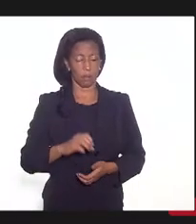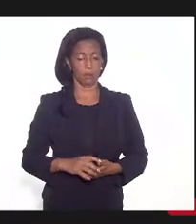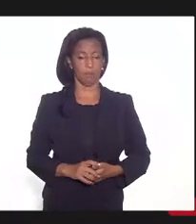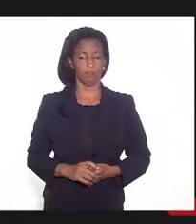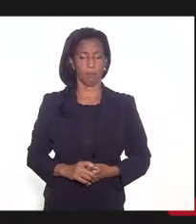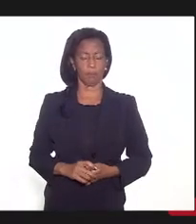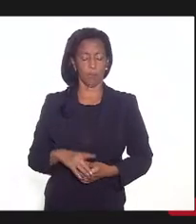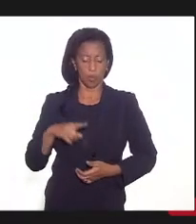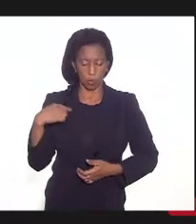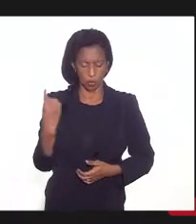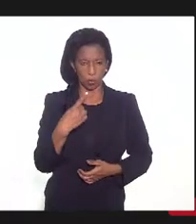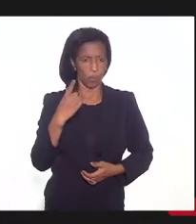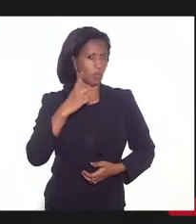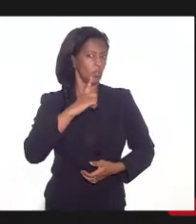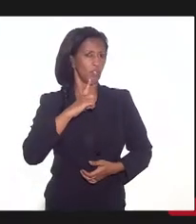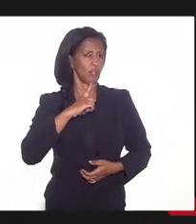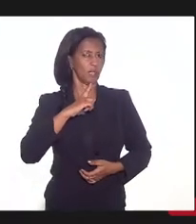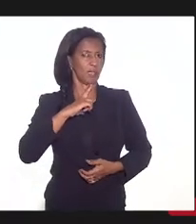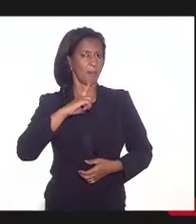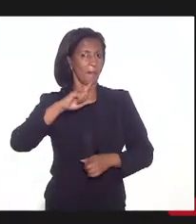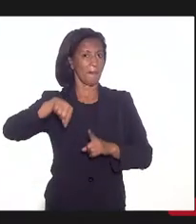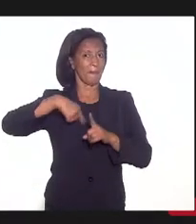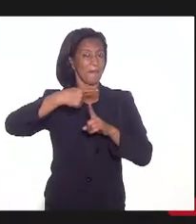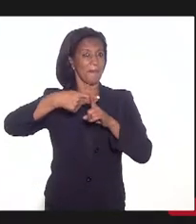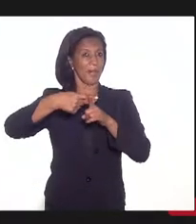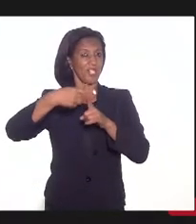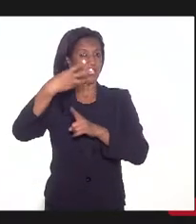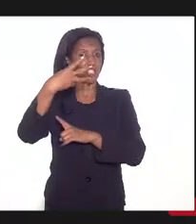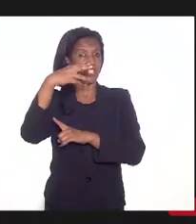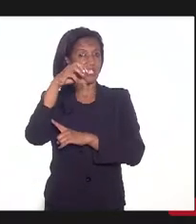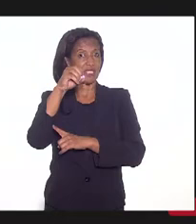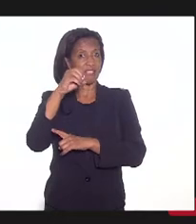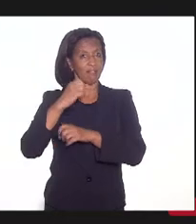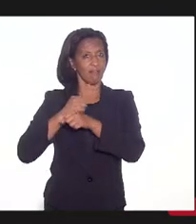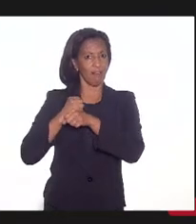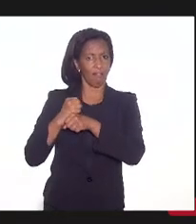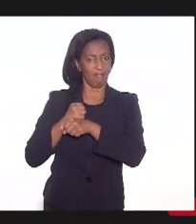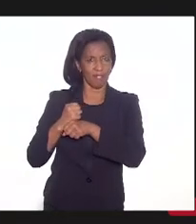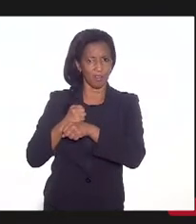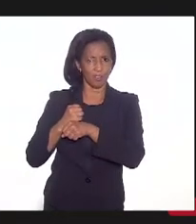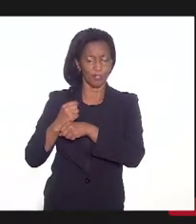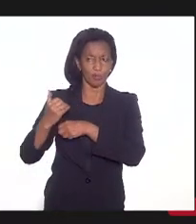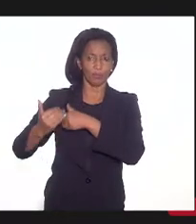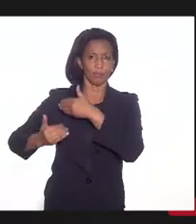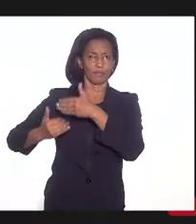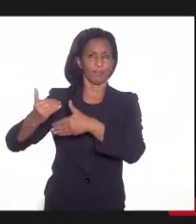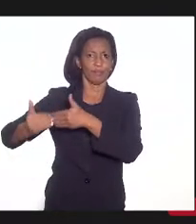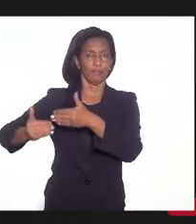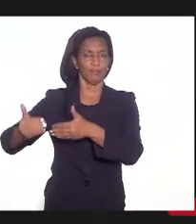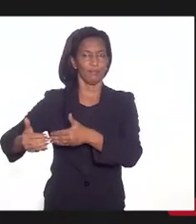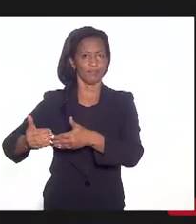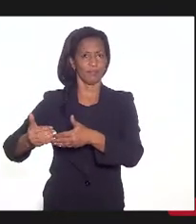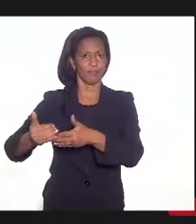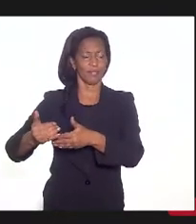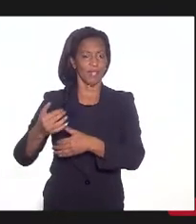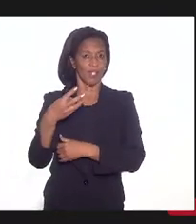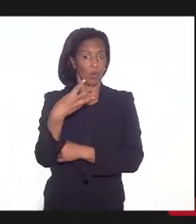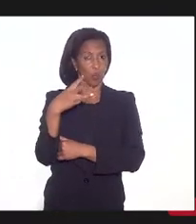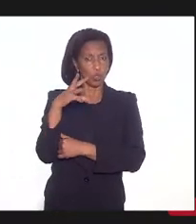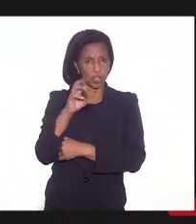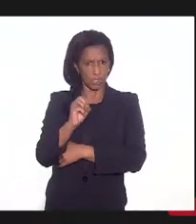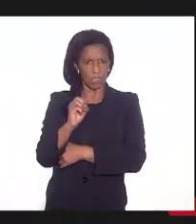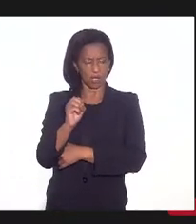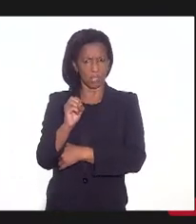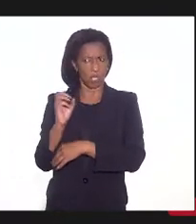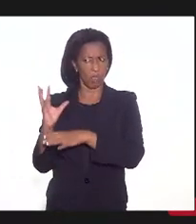aí nós teremos mais 30 anos para amortizar o principal, 20. os 30, computa esses 10,